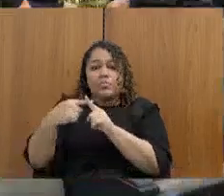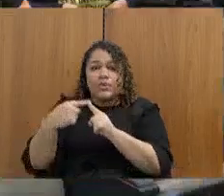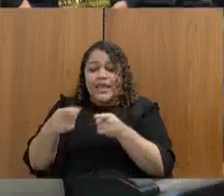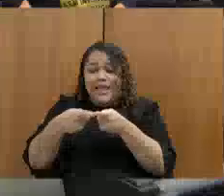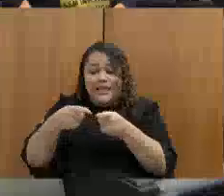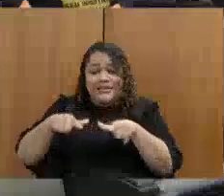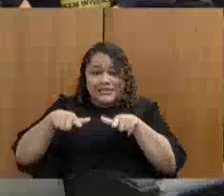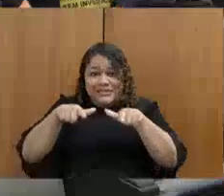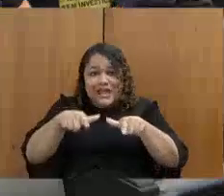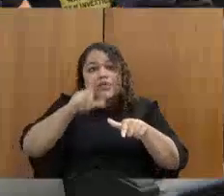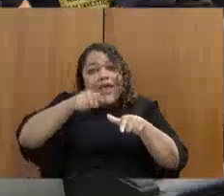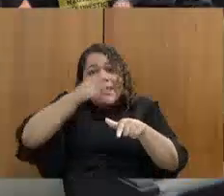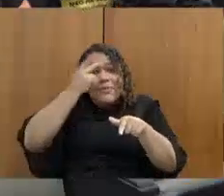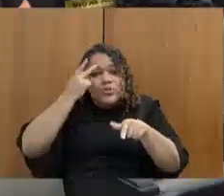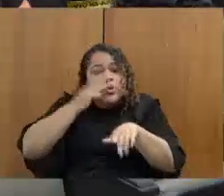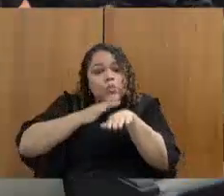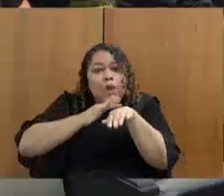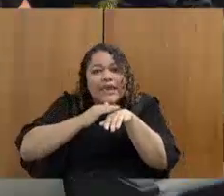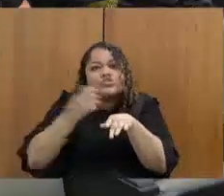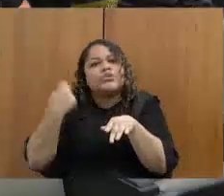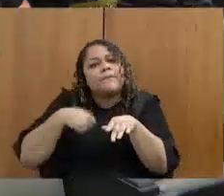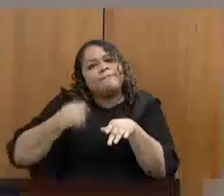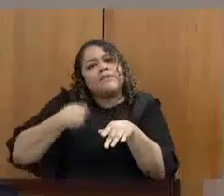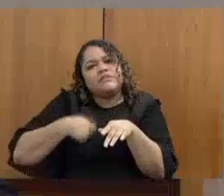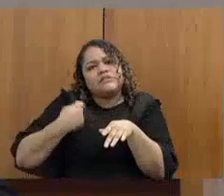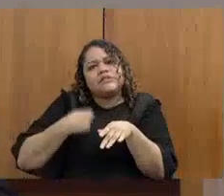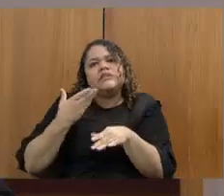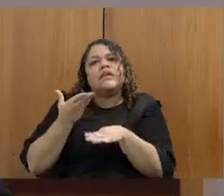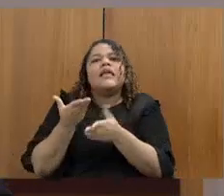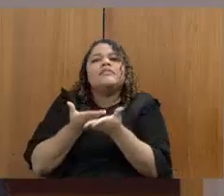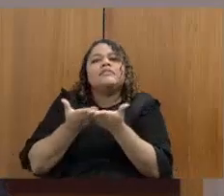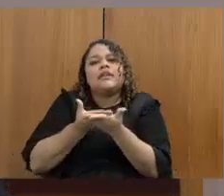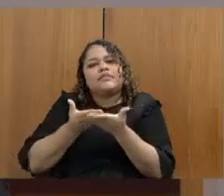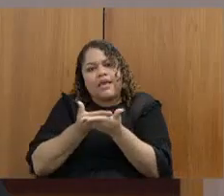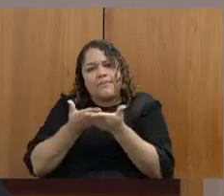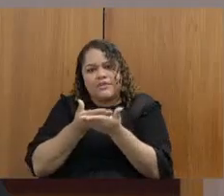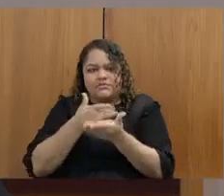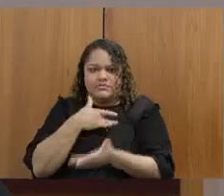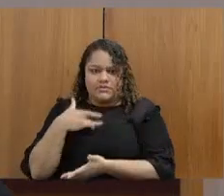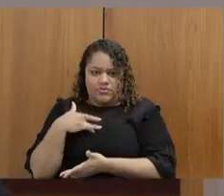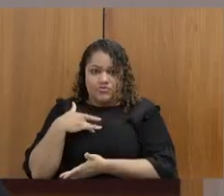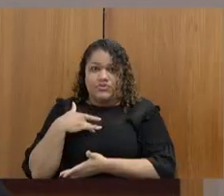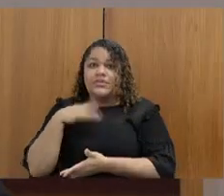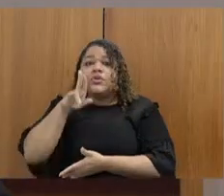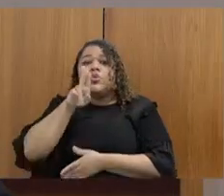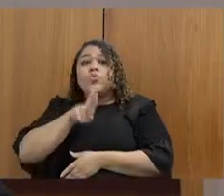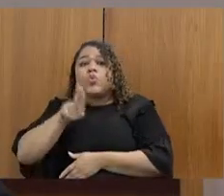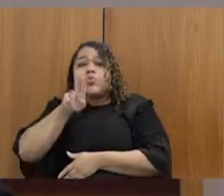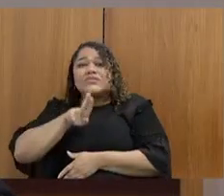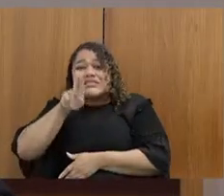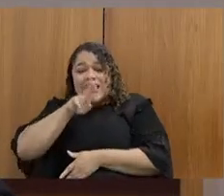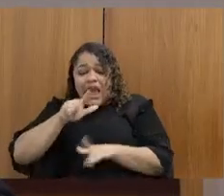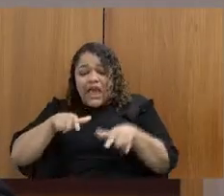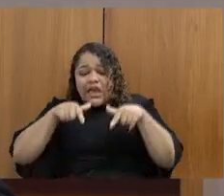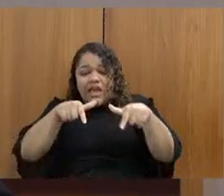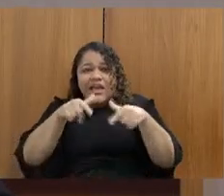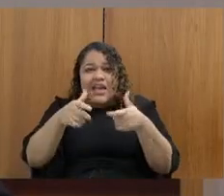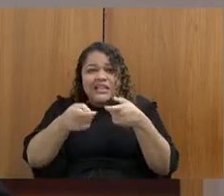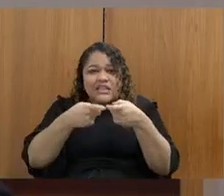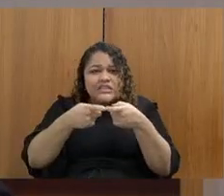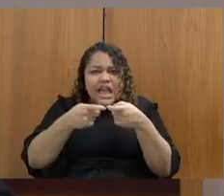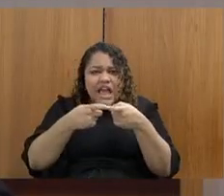atestado, é para aquele que precisa de um tratamento de saúde. Você usar o atestado como forma de protesto é uma forma